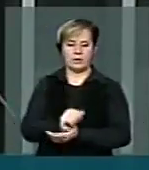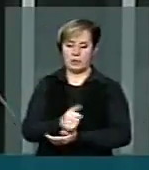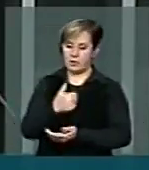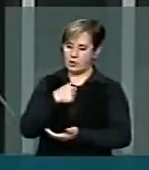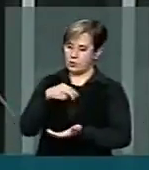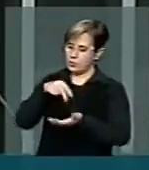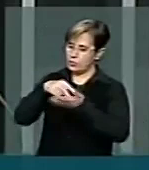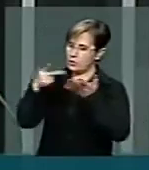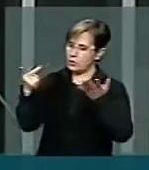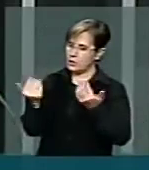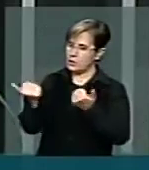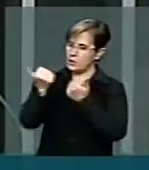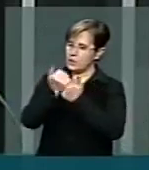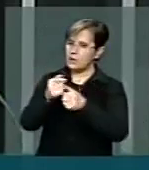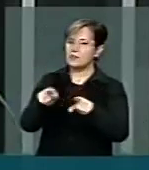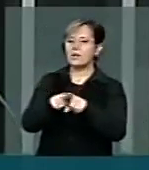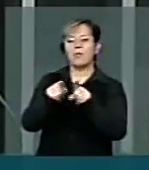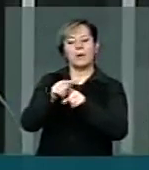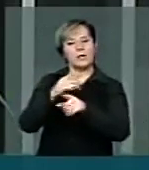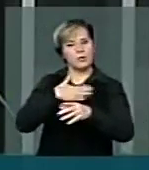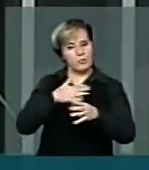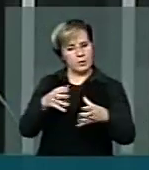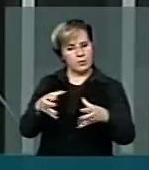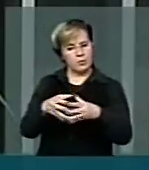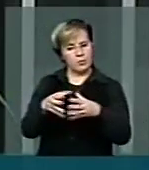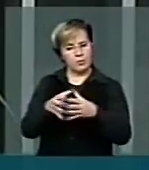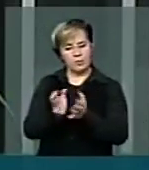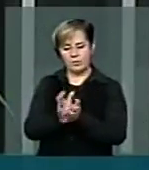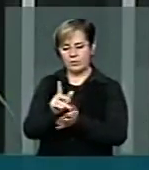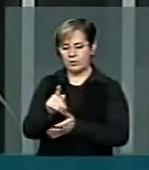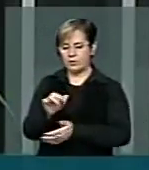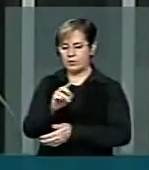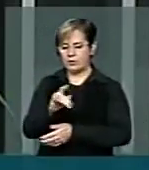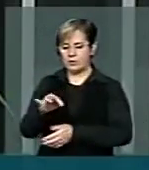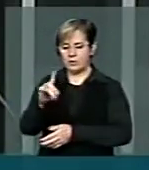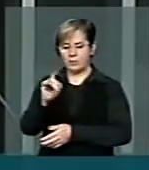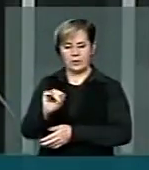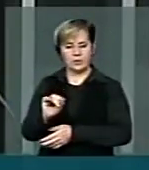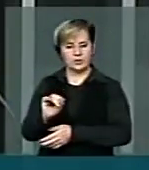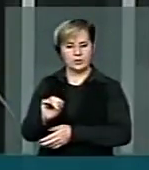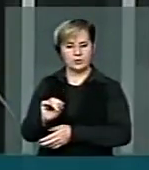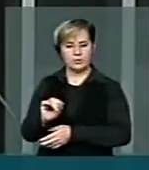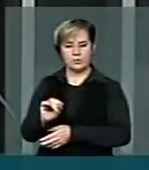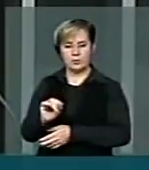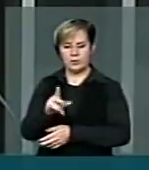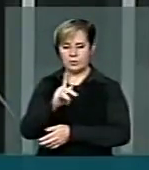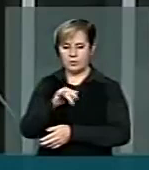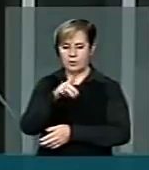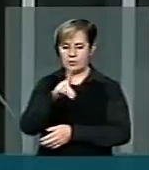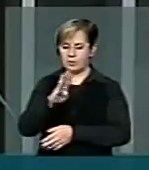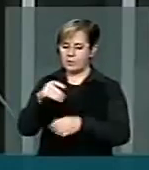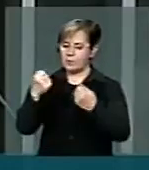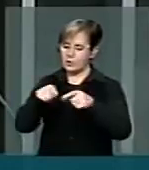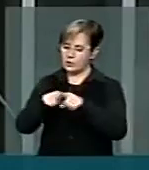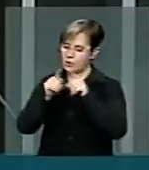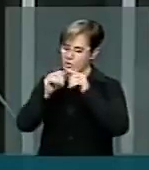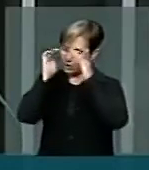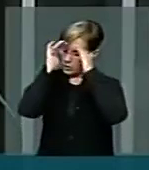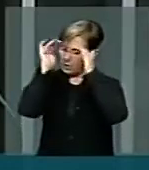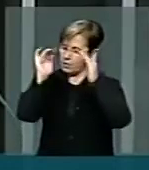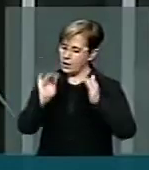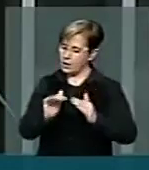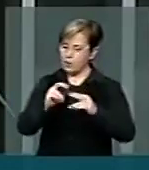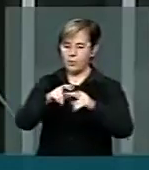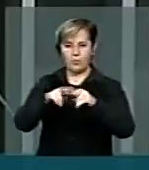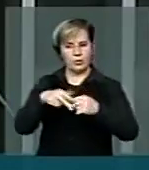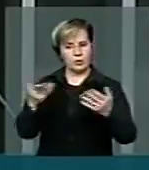em nome também do meu partido. Meu partido precisa ser respeitado. E é por